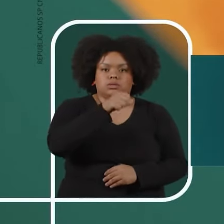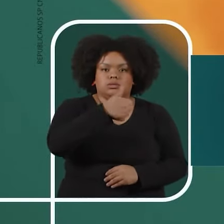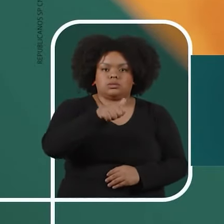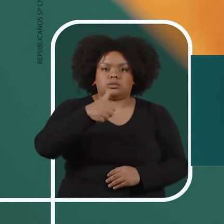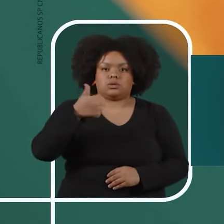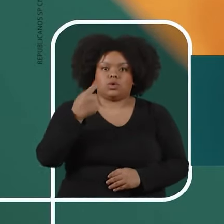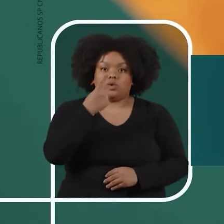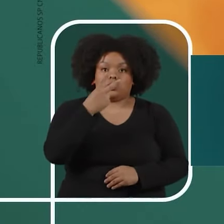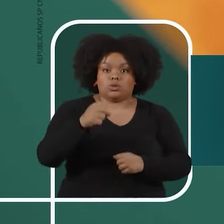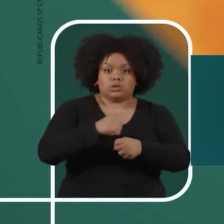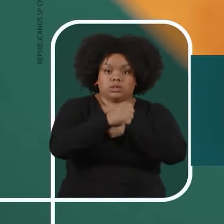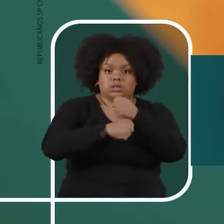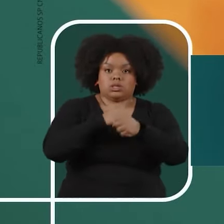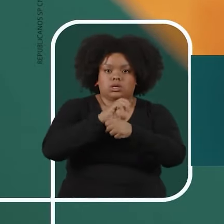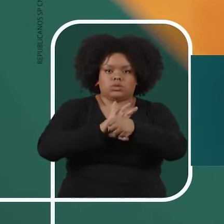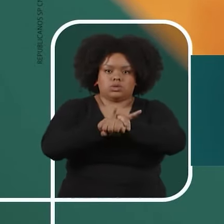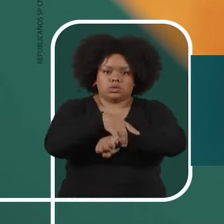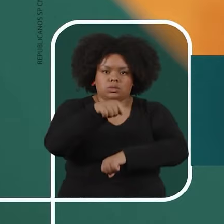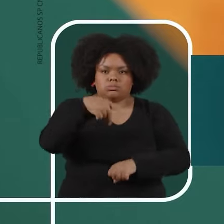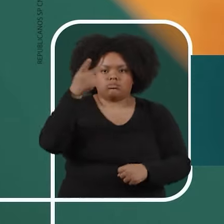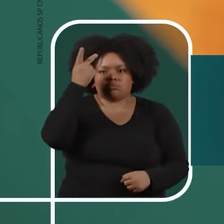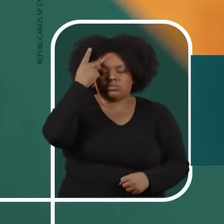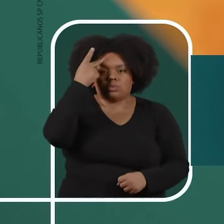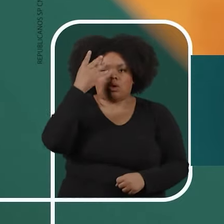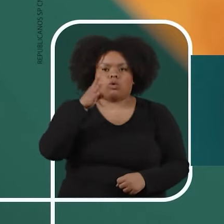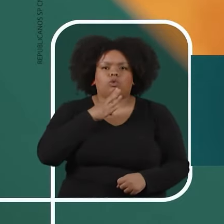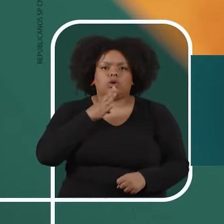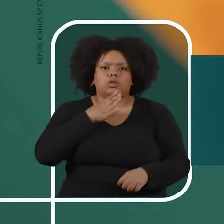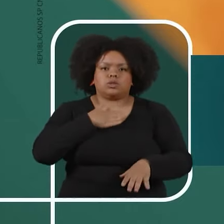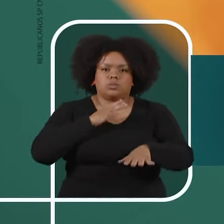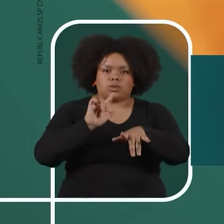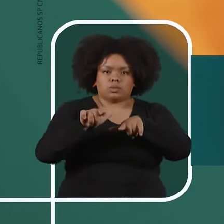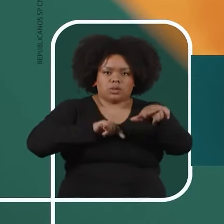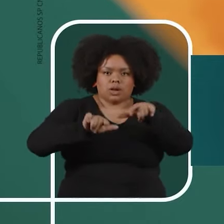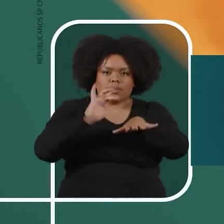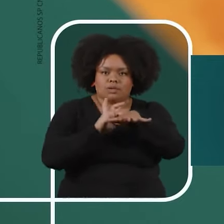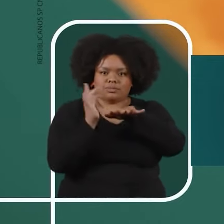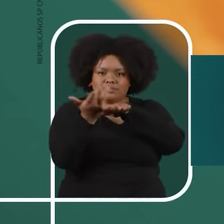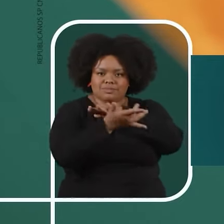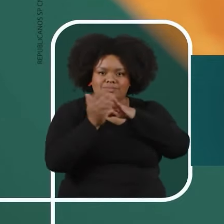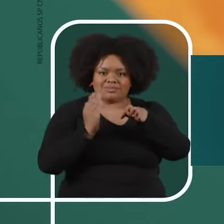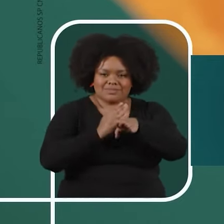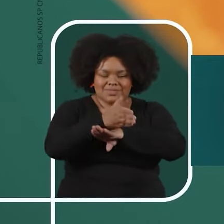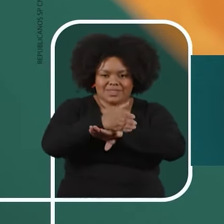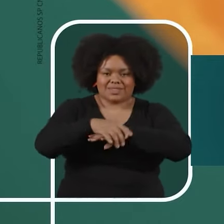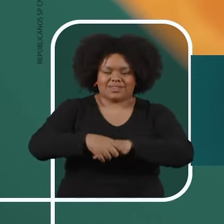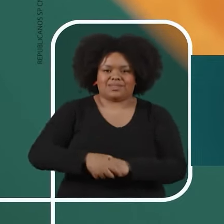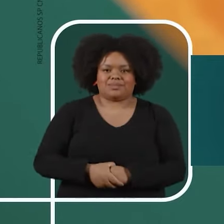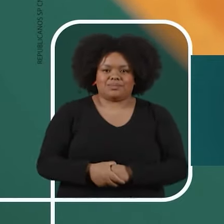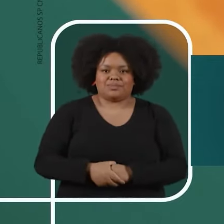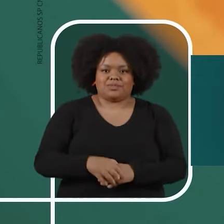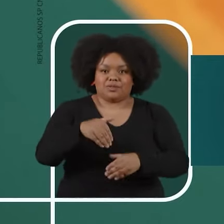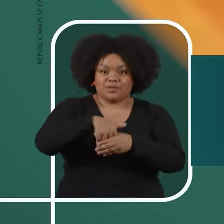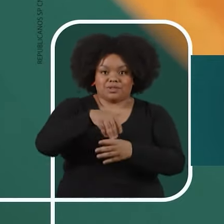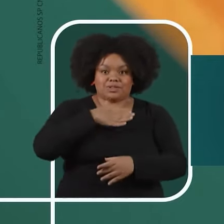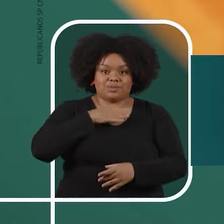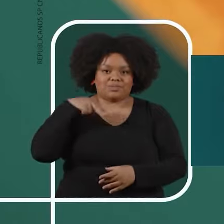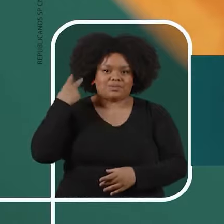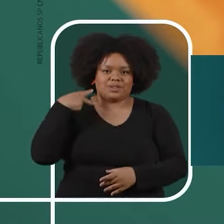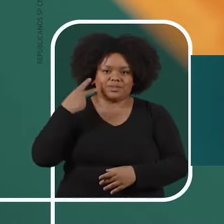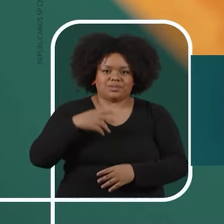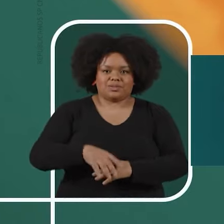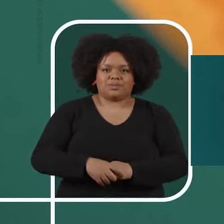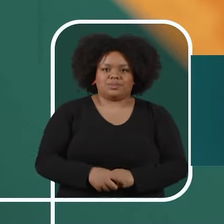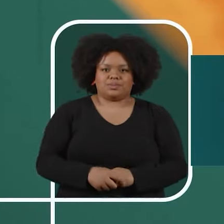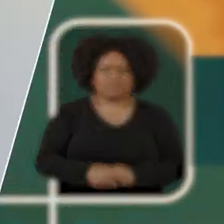-111. Trabalho há 12 anos na Segurança Pública do Estado de São Paulo. Para conhecer um pouco mais do meu trabalho, acesse as minhas redes. Arroba o Diego Del Rio. Vote